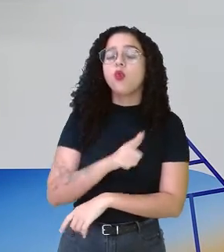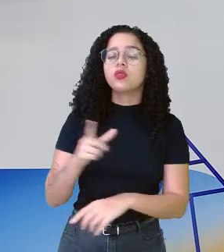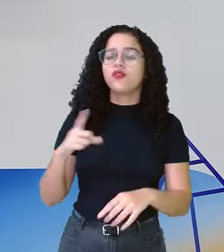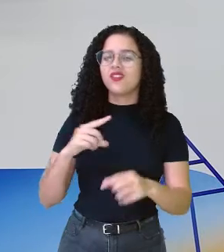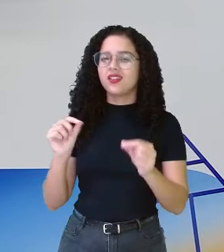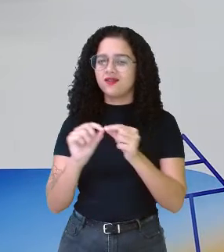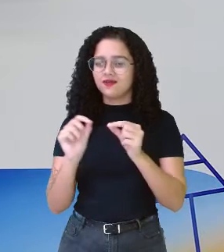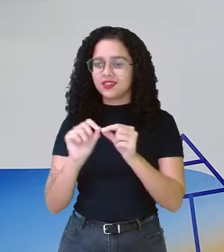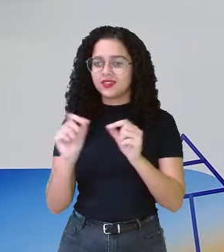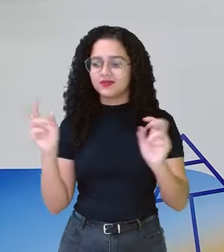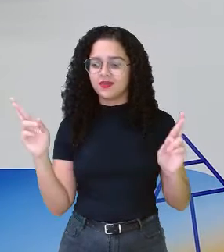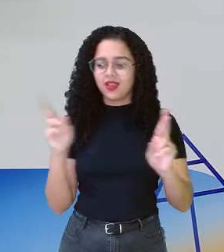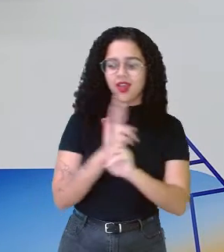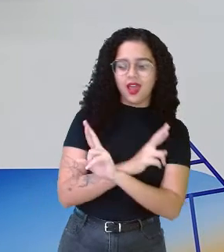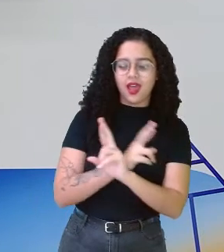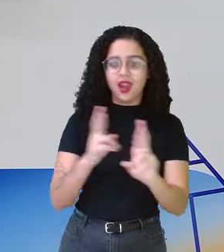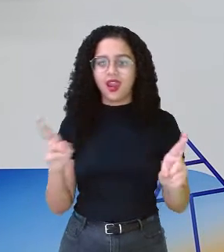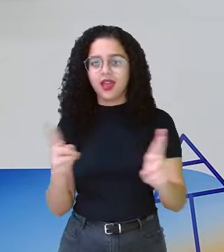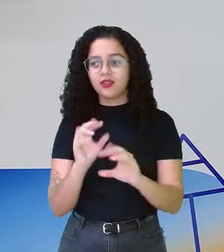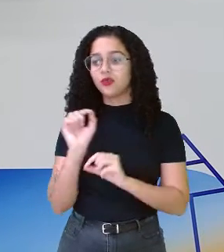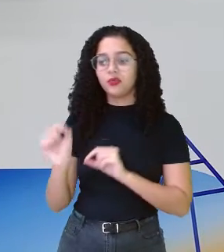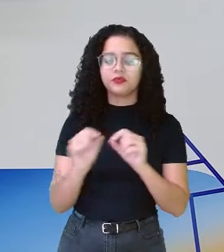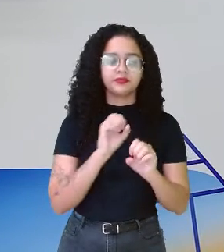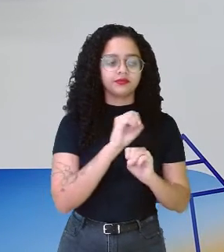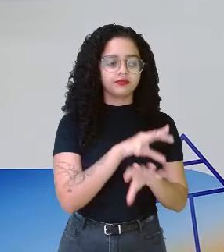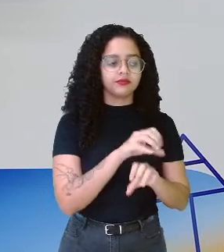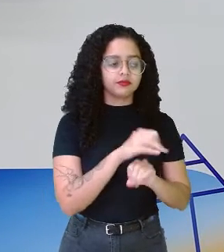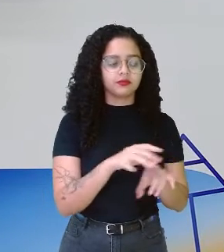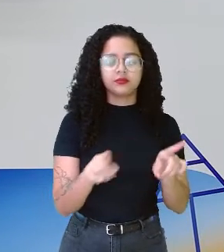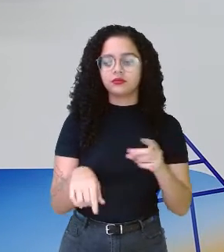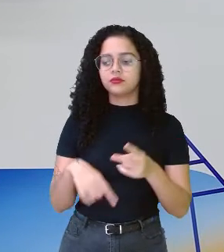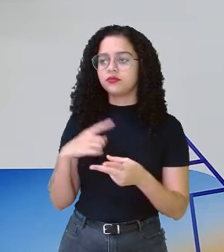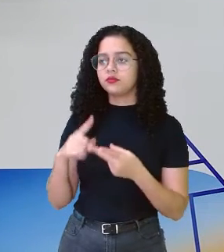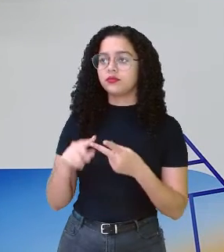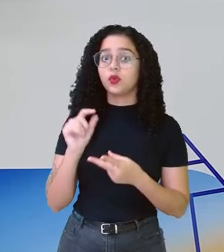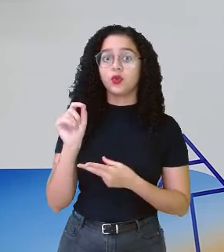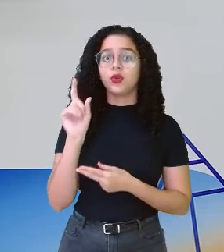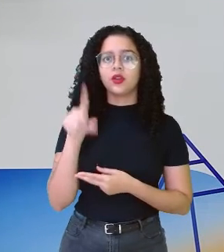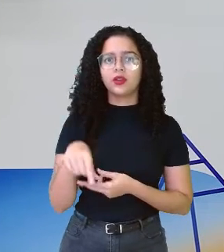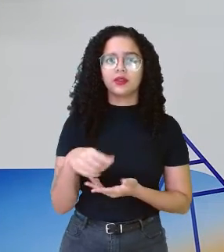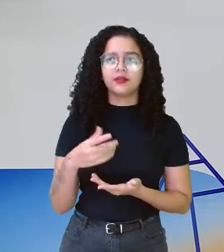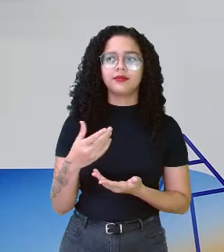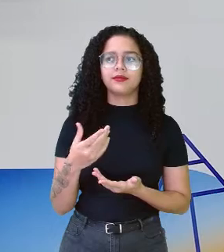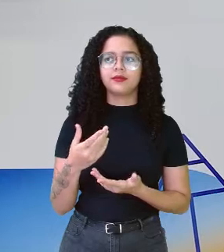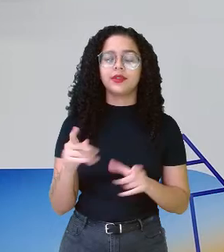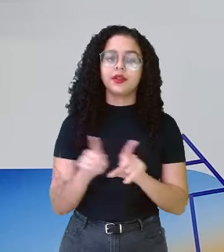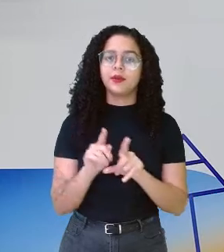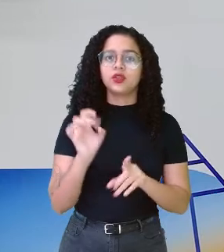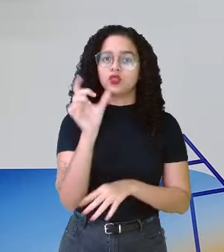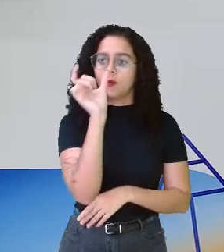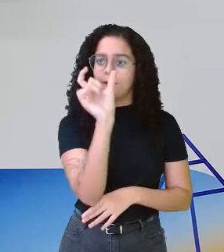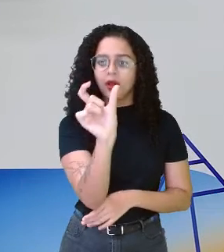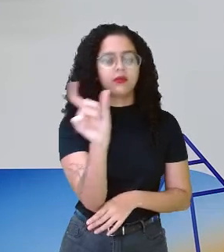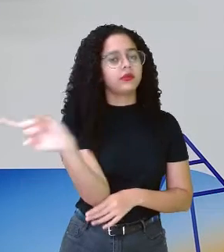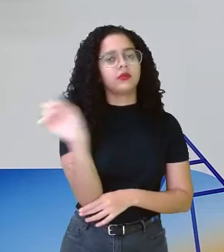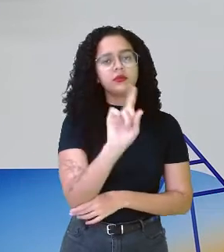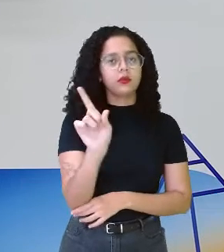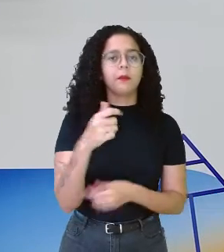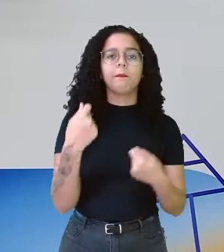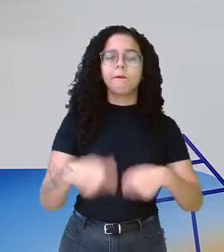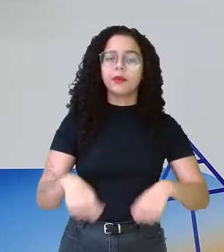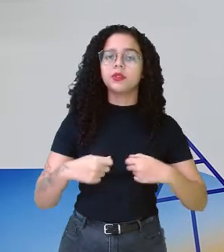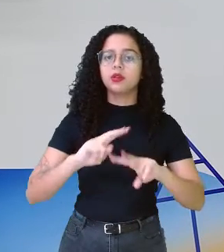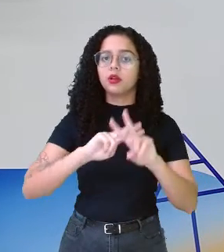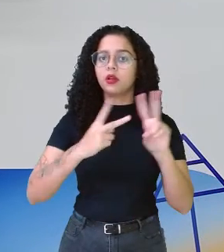relação do que está sendo ensinado e o que é. Não é? Não só nas palavras. Ele vai precisar desse